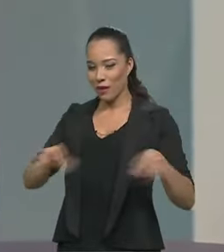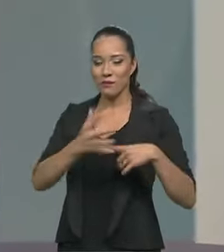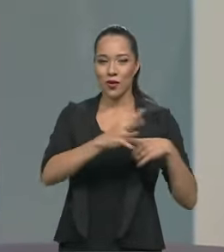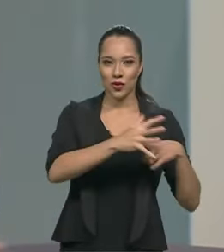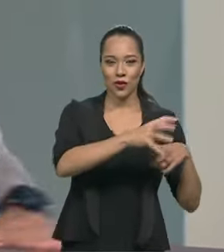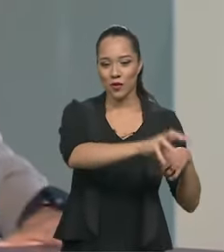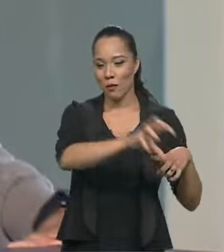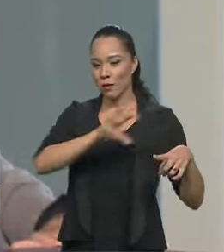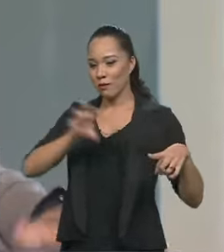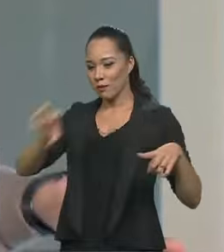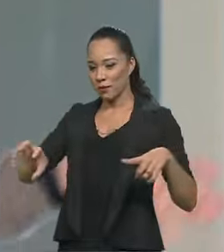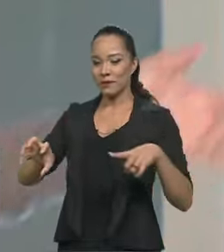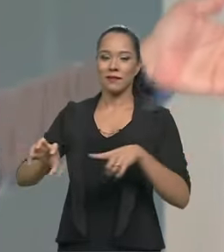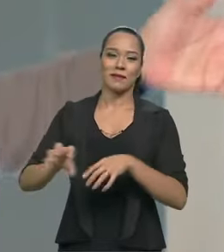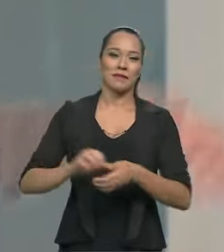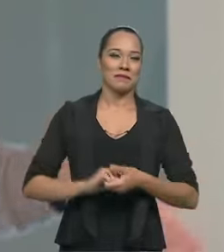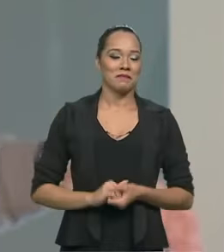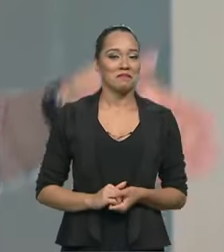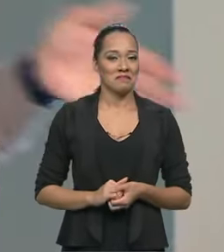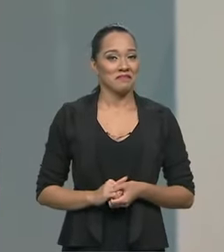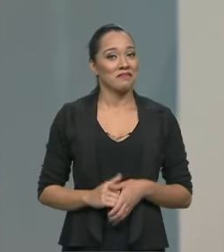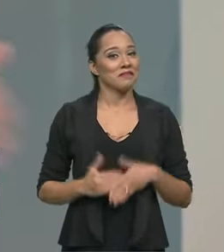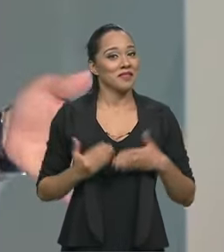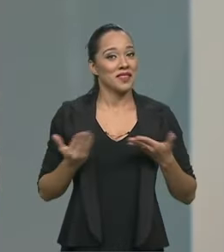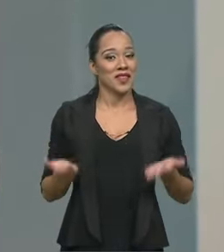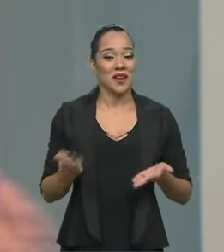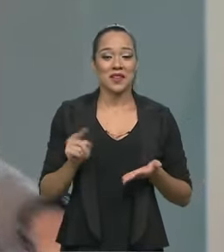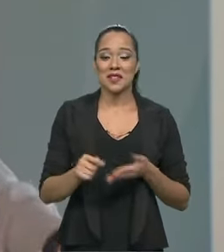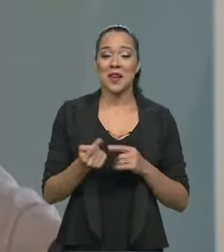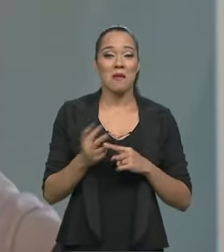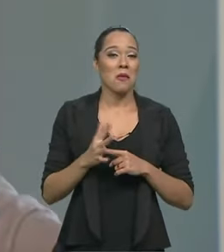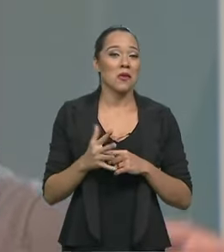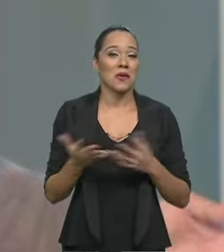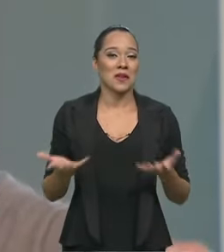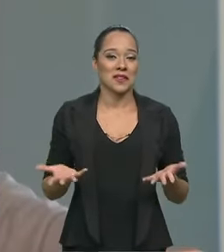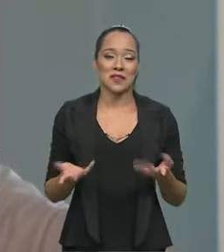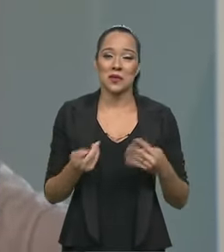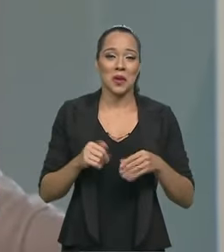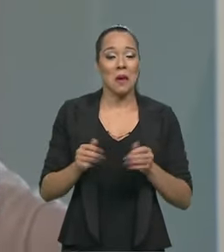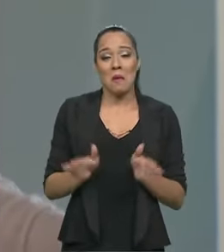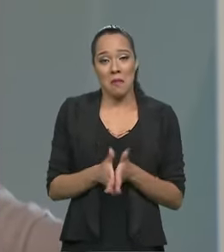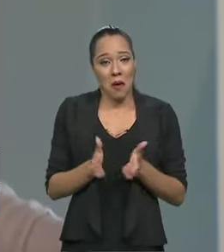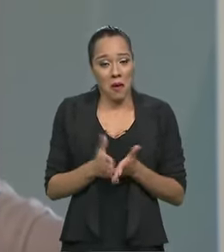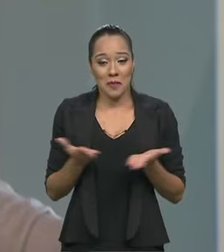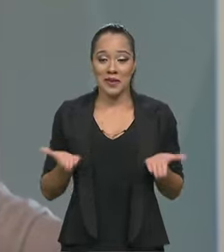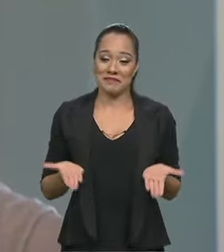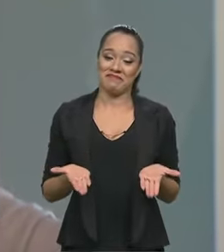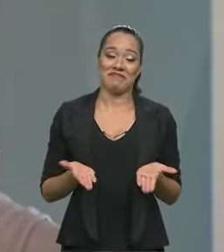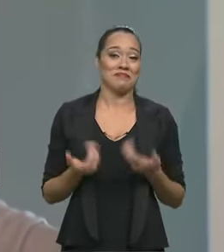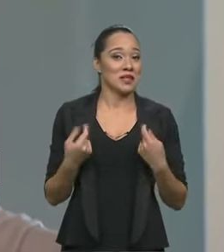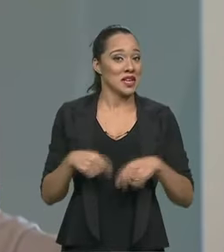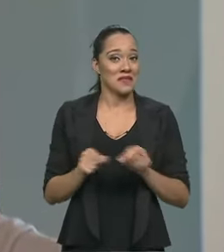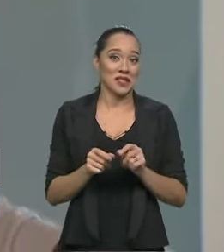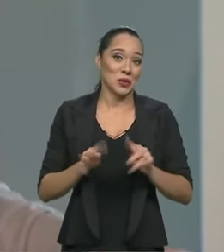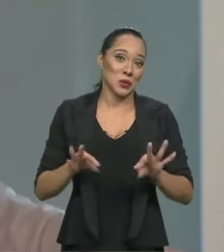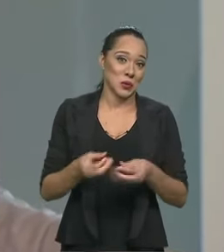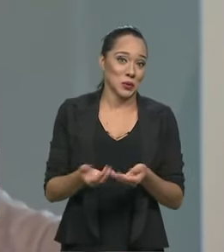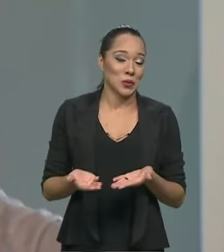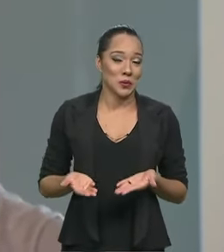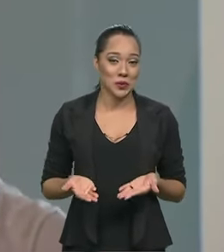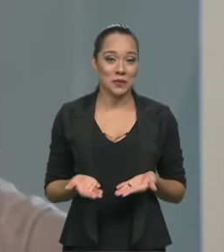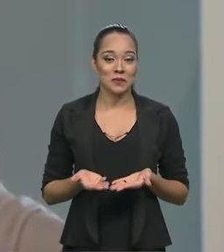para casa. Então, isso era o nosso automobilismo, pobre, a gente tinha que fazer de tudo